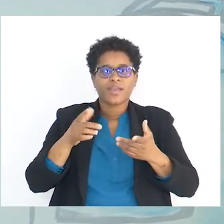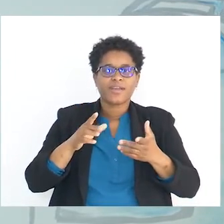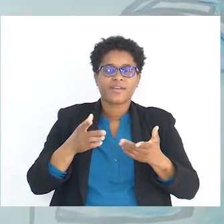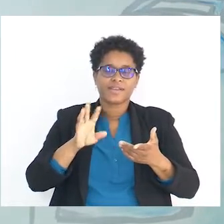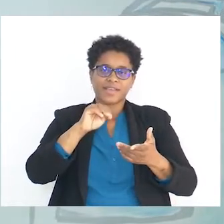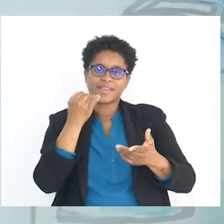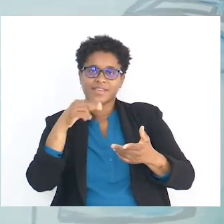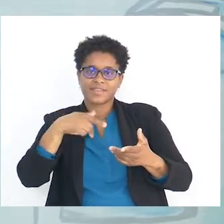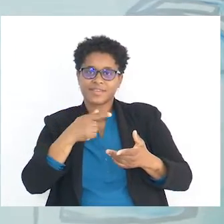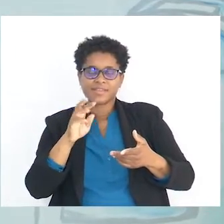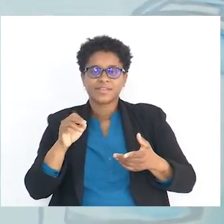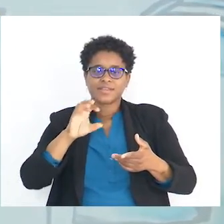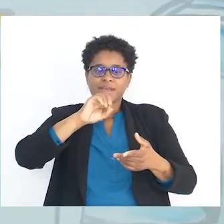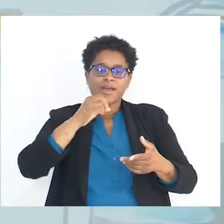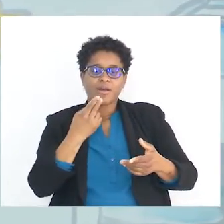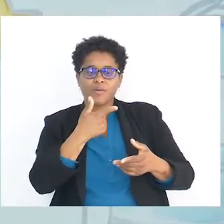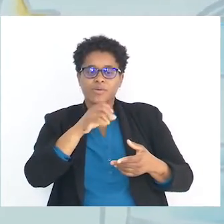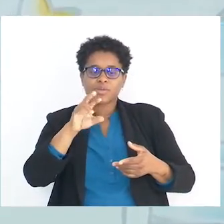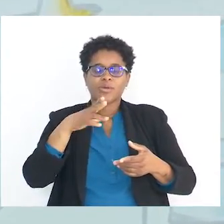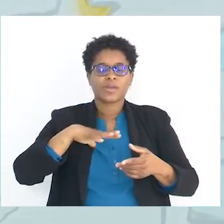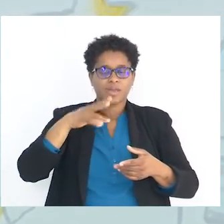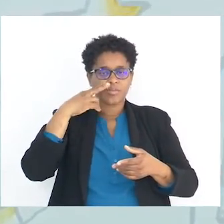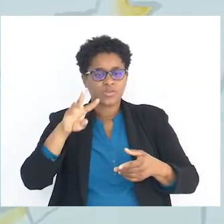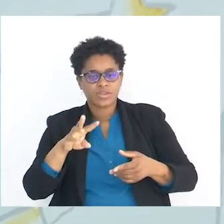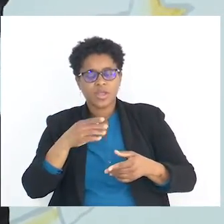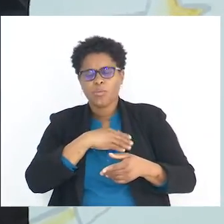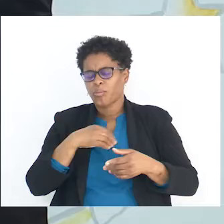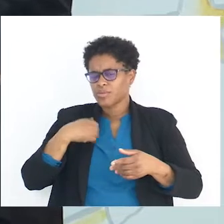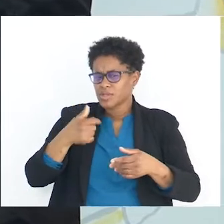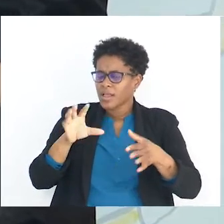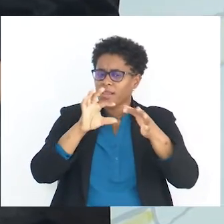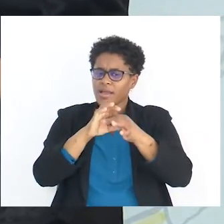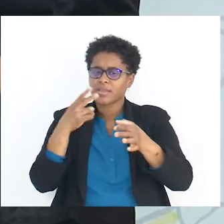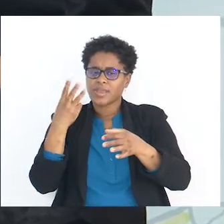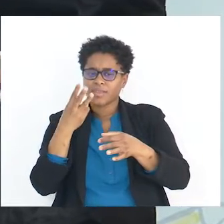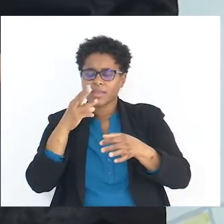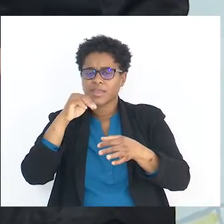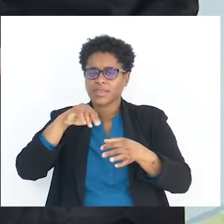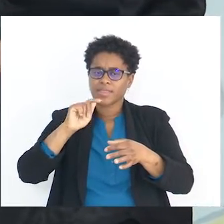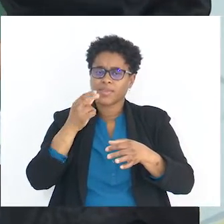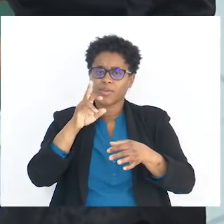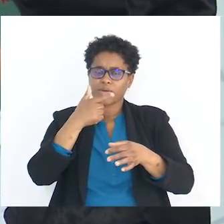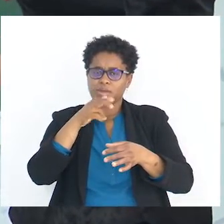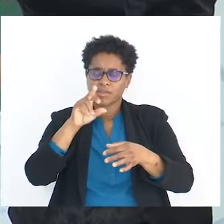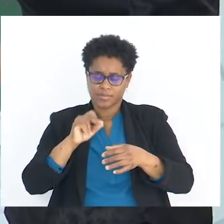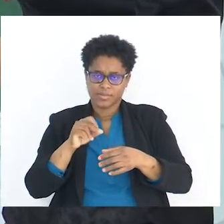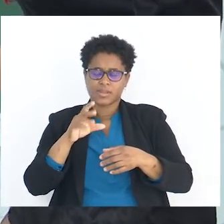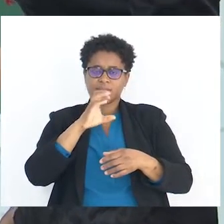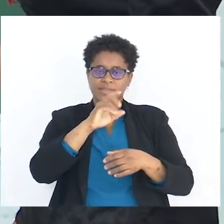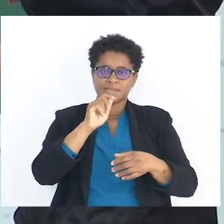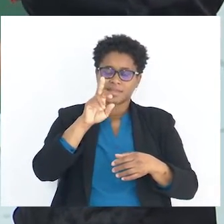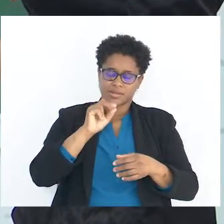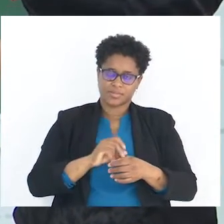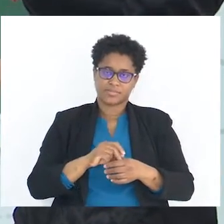síntese? O autor quer demonstrar que o bem-estar está ligado a três neurotransmissores. A